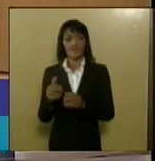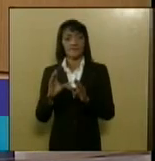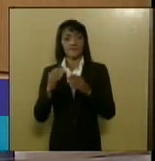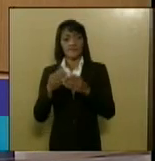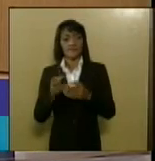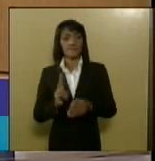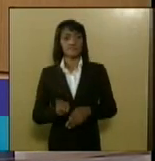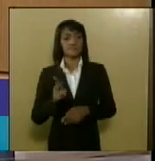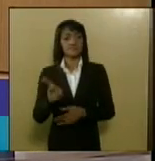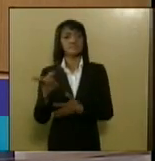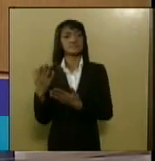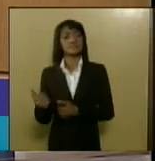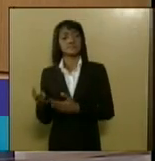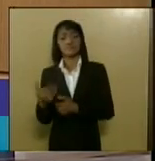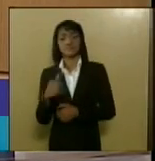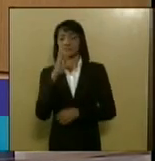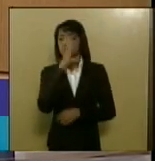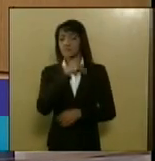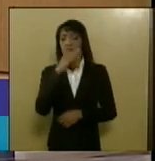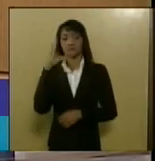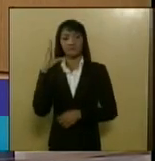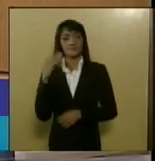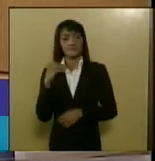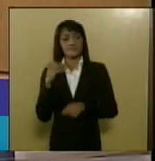sempre foi os jovens e adolescentes